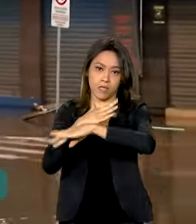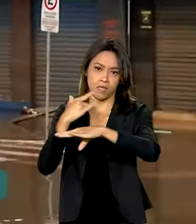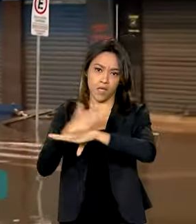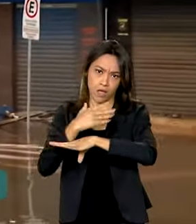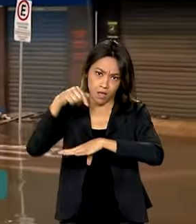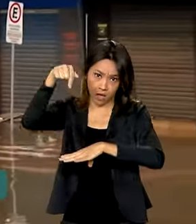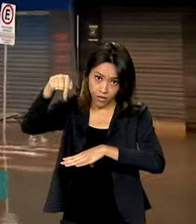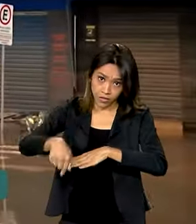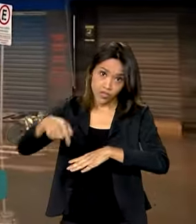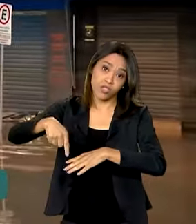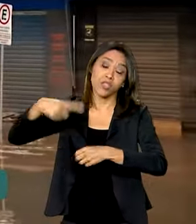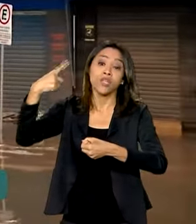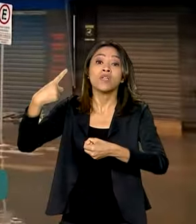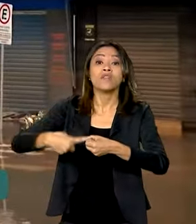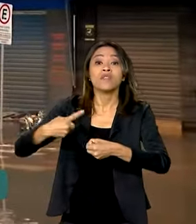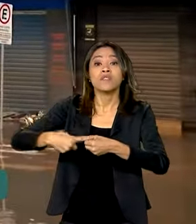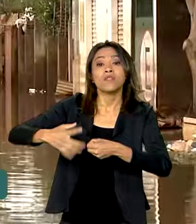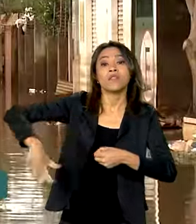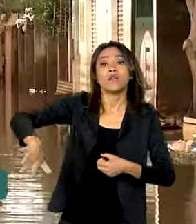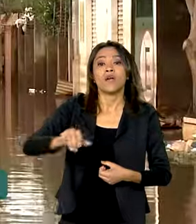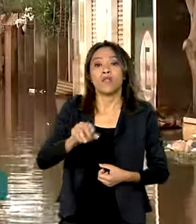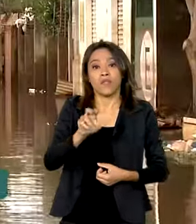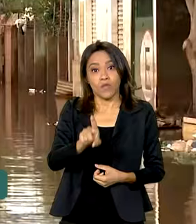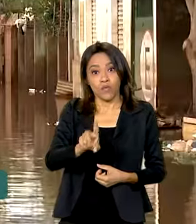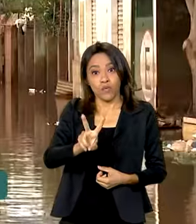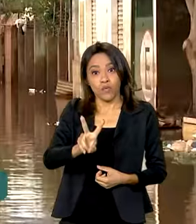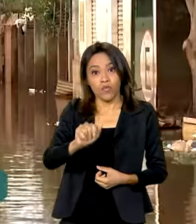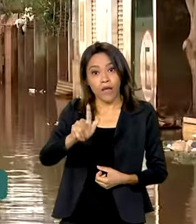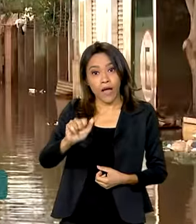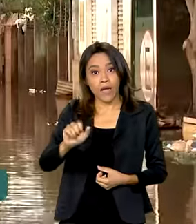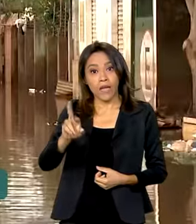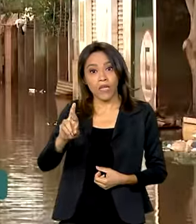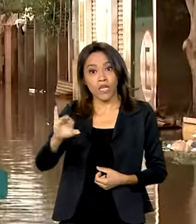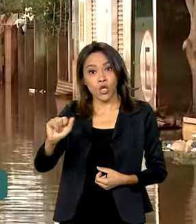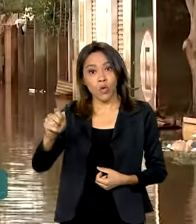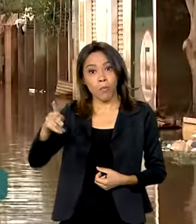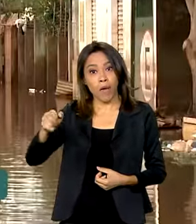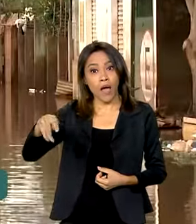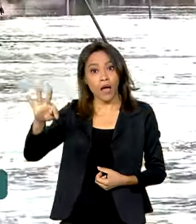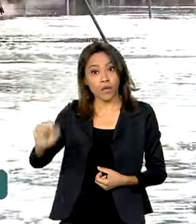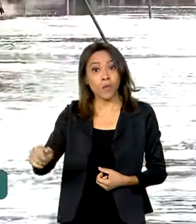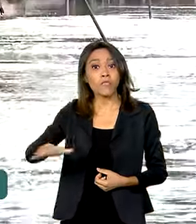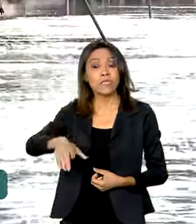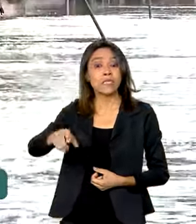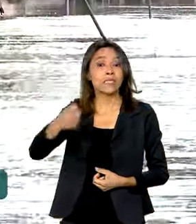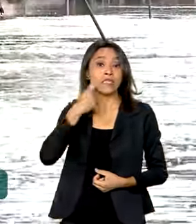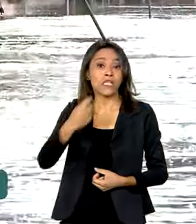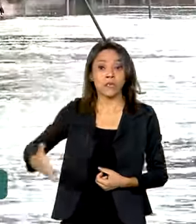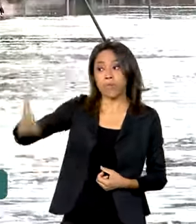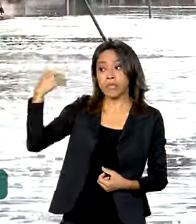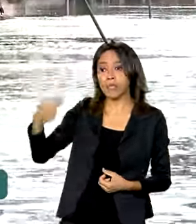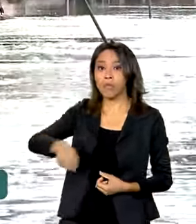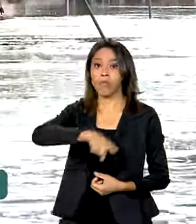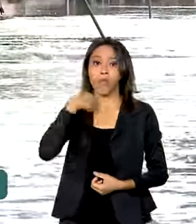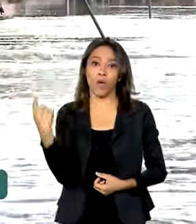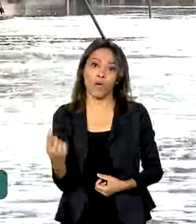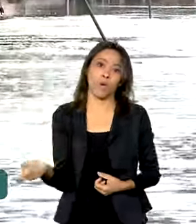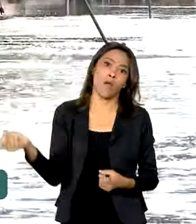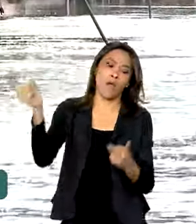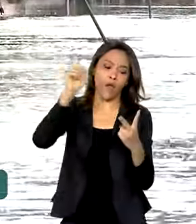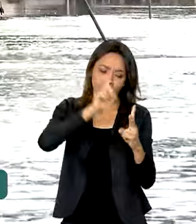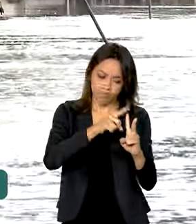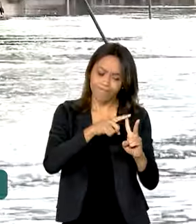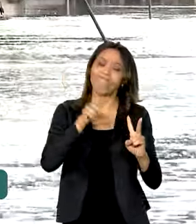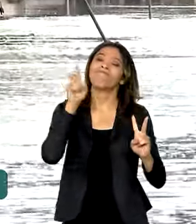município do Vale do Rio Pardo, que morreu na sexta-feira passada. A primeira vítima também